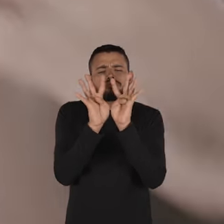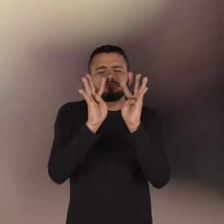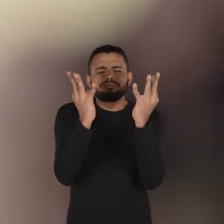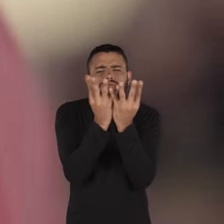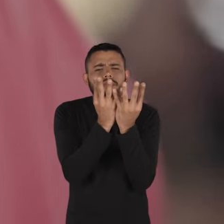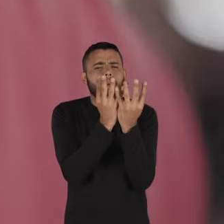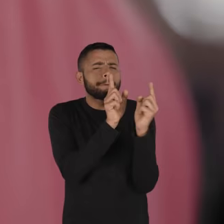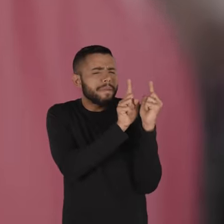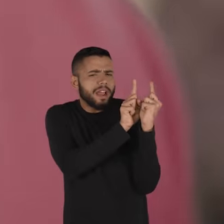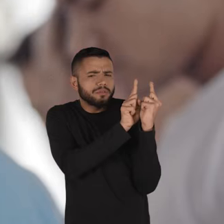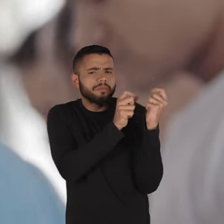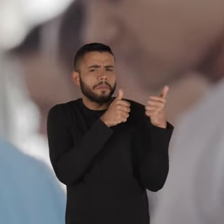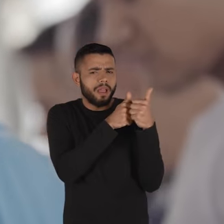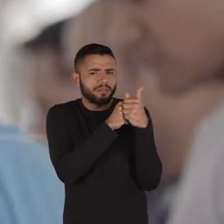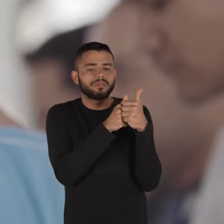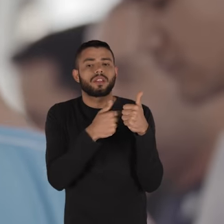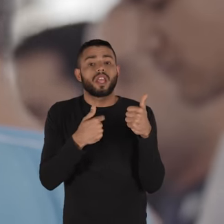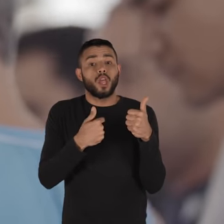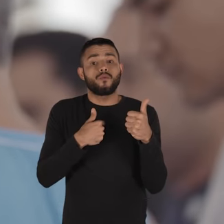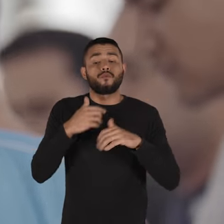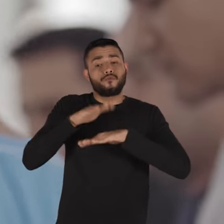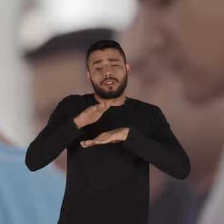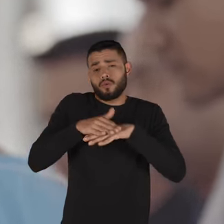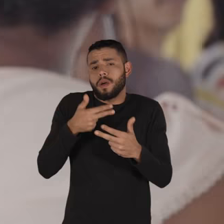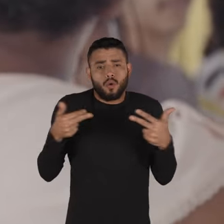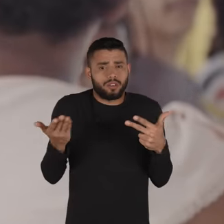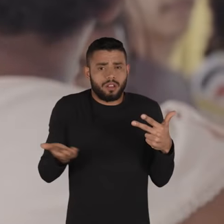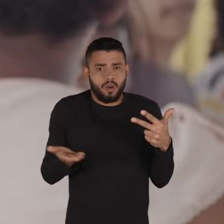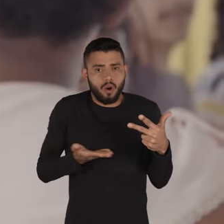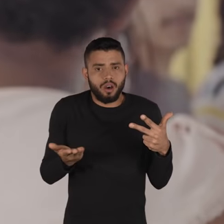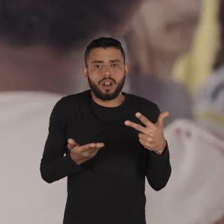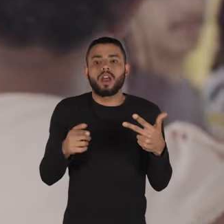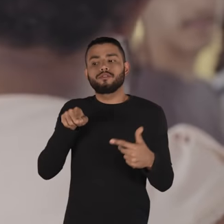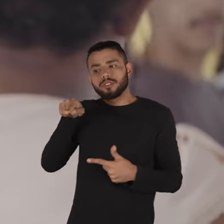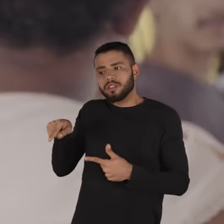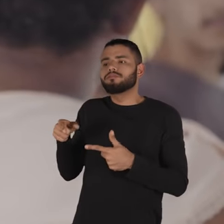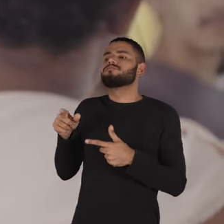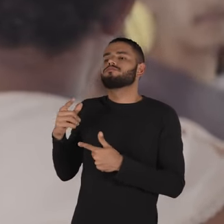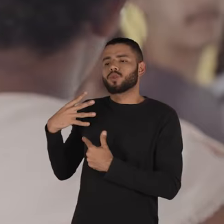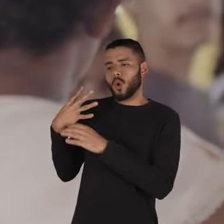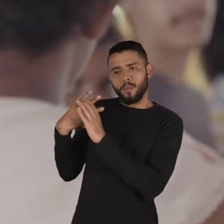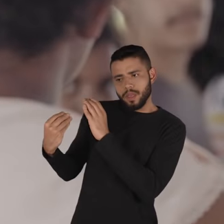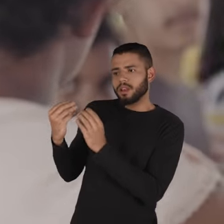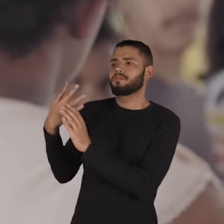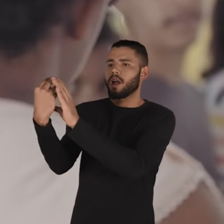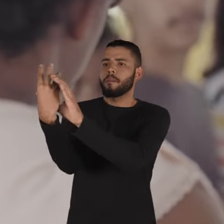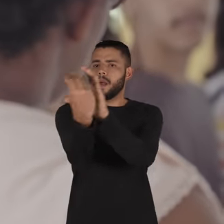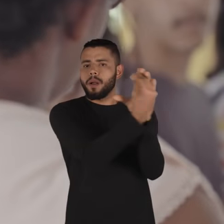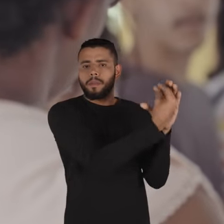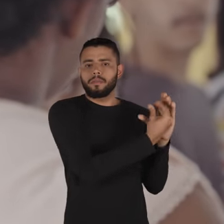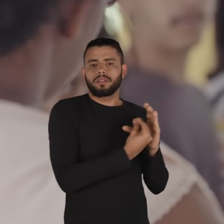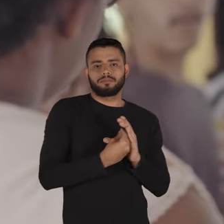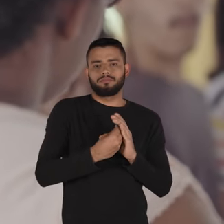outro, tá? Como a gente está aqui. Eu vou fazer um gesto agora. Esse gesto vai circular no grupo e ele vai